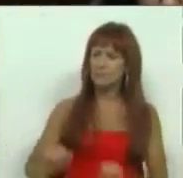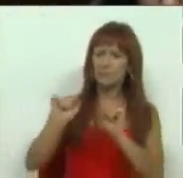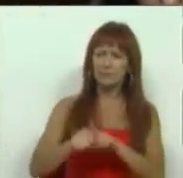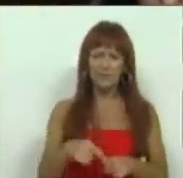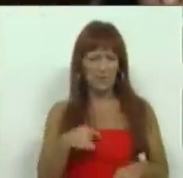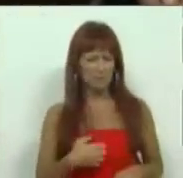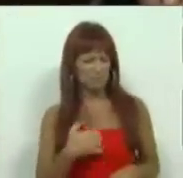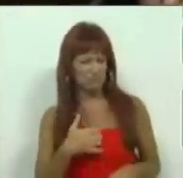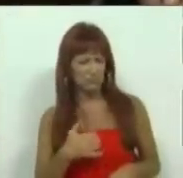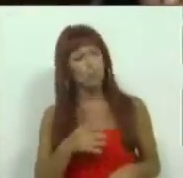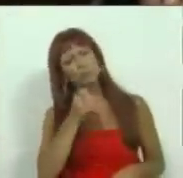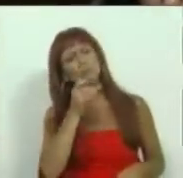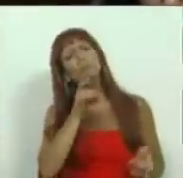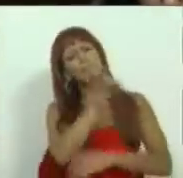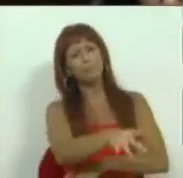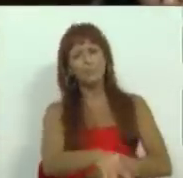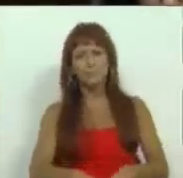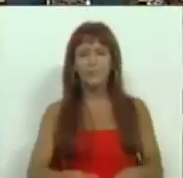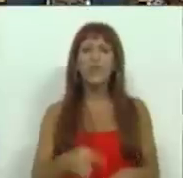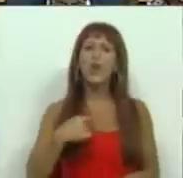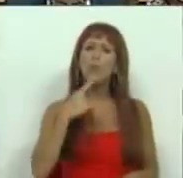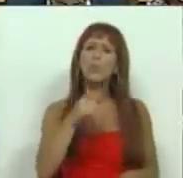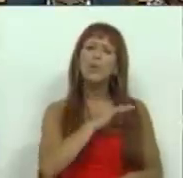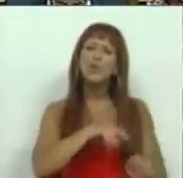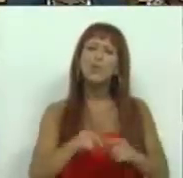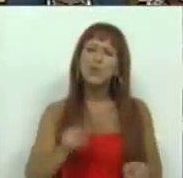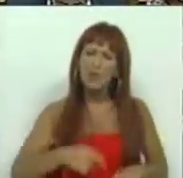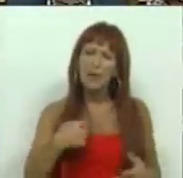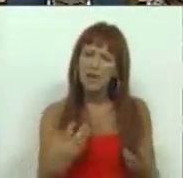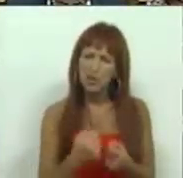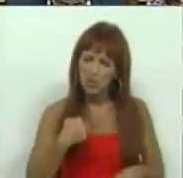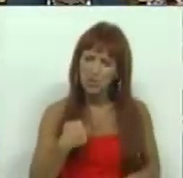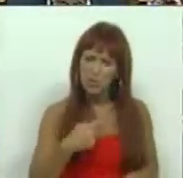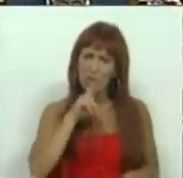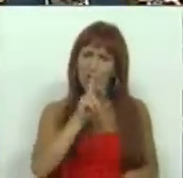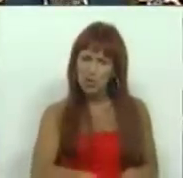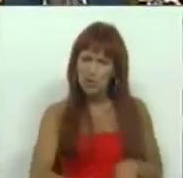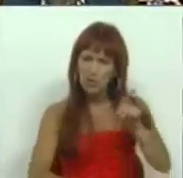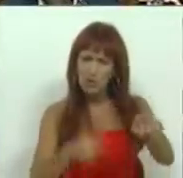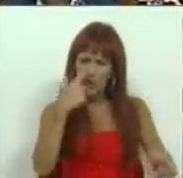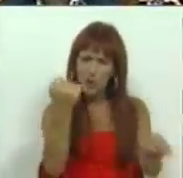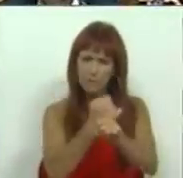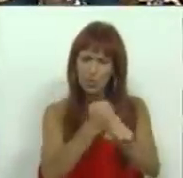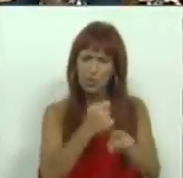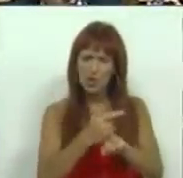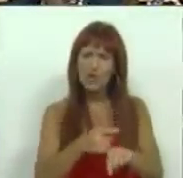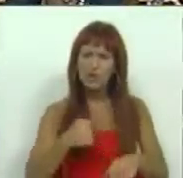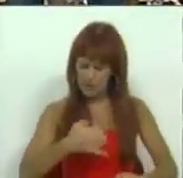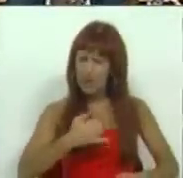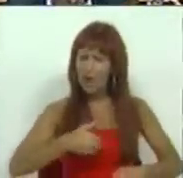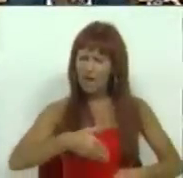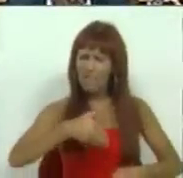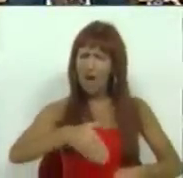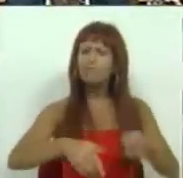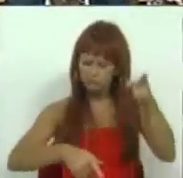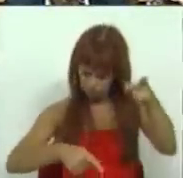mau humor. O que lhe perguntava, Sr. Deputado, é se concorda também connosco que a reação dos trabalhadores se fará sentir e